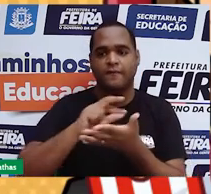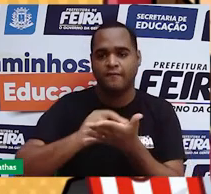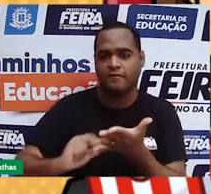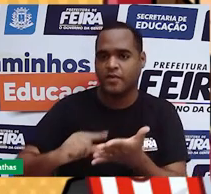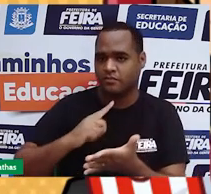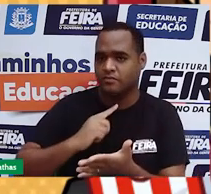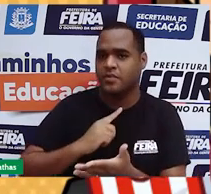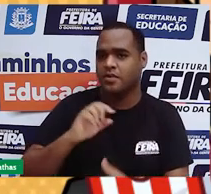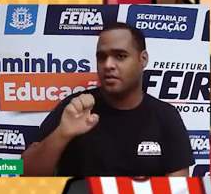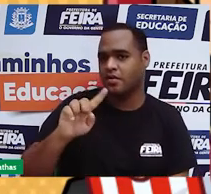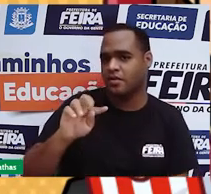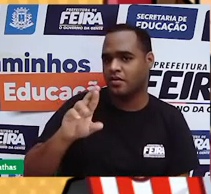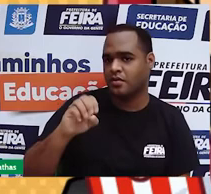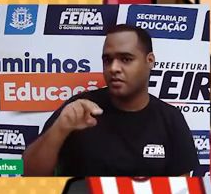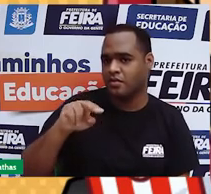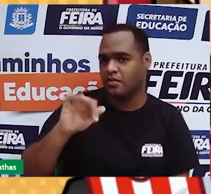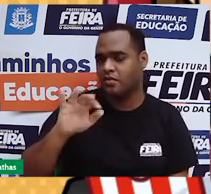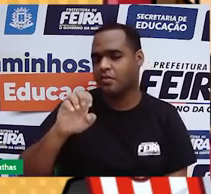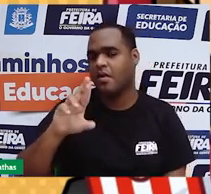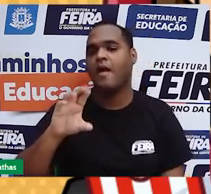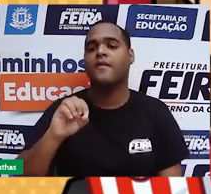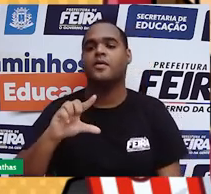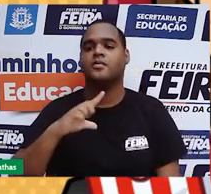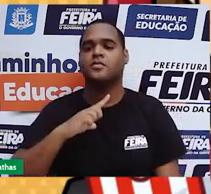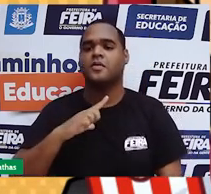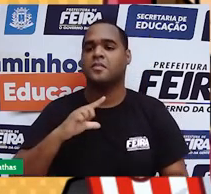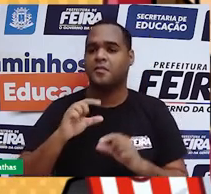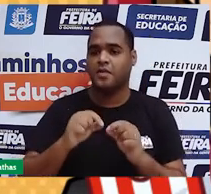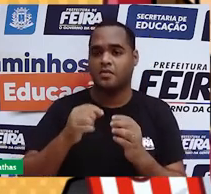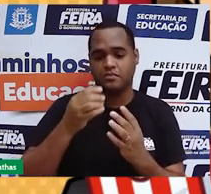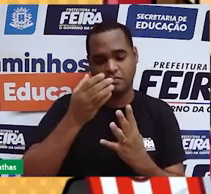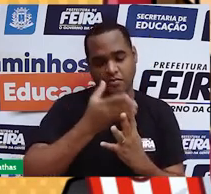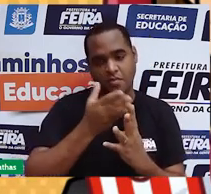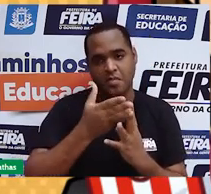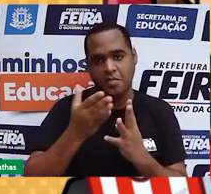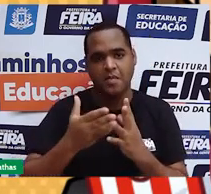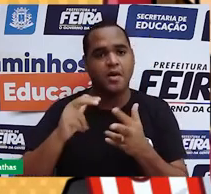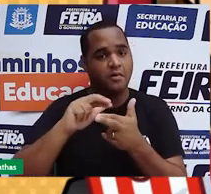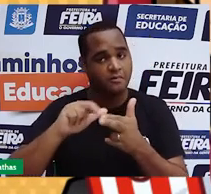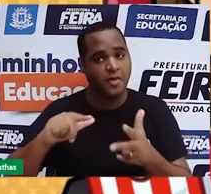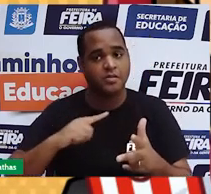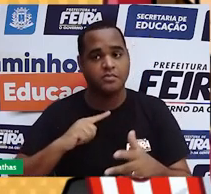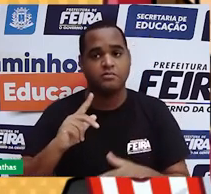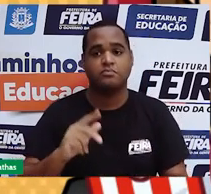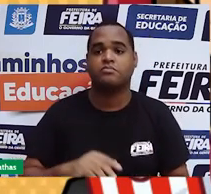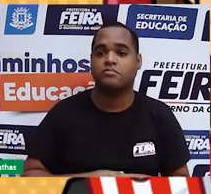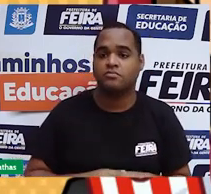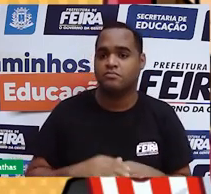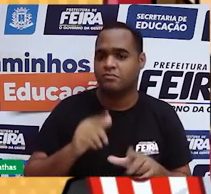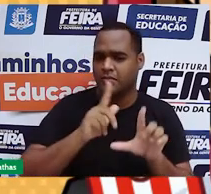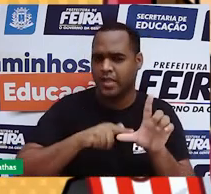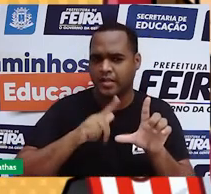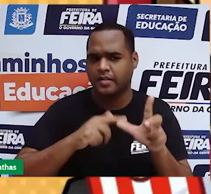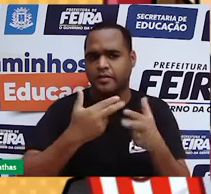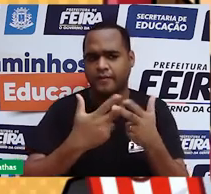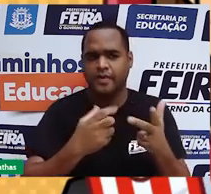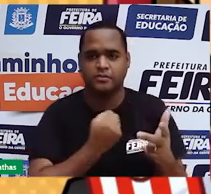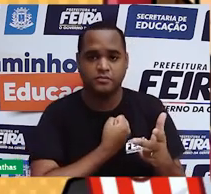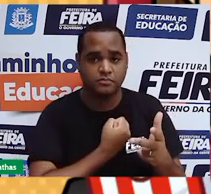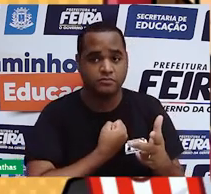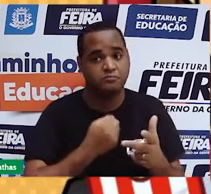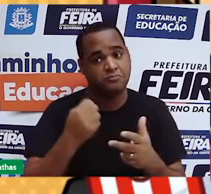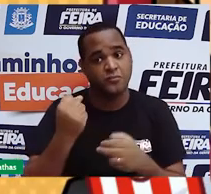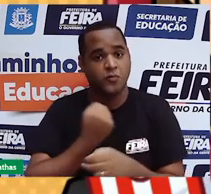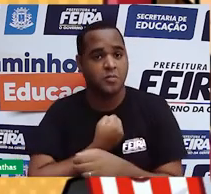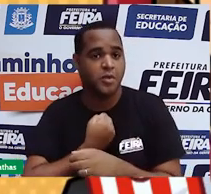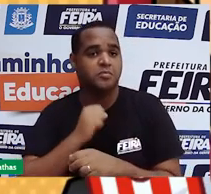várias camadas na eletrosfera. Ele descobriu que a eletrosfera era dividida em várias camadas, com nomes de letras. E cada camada só suportava